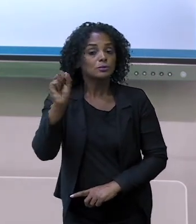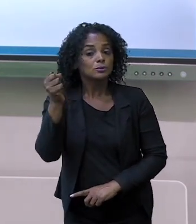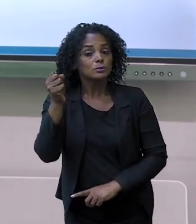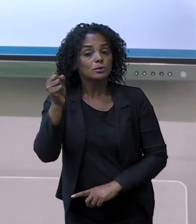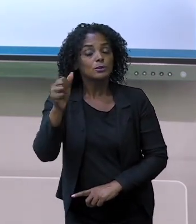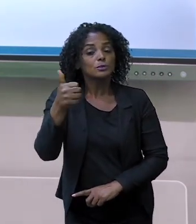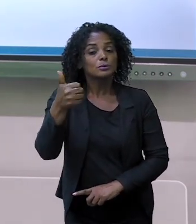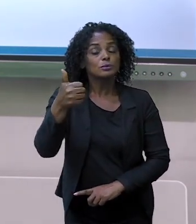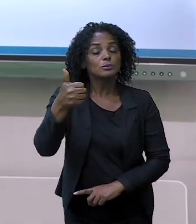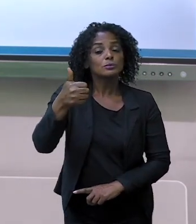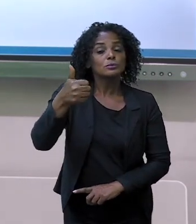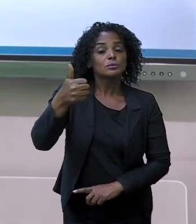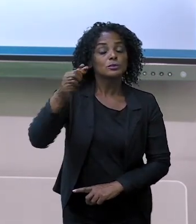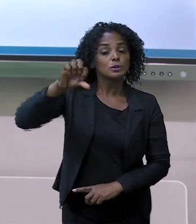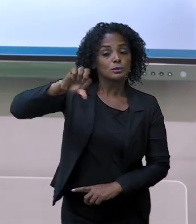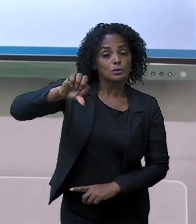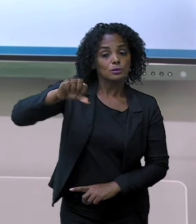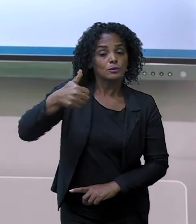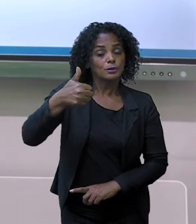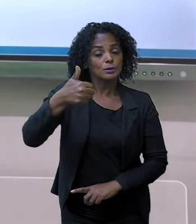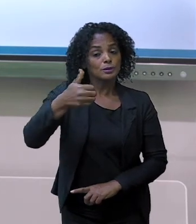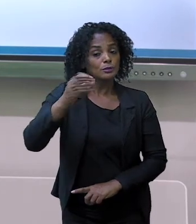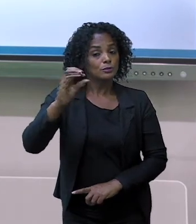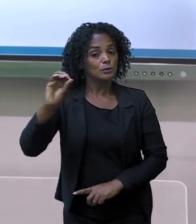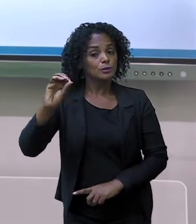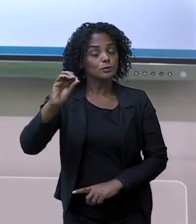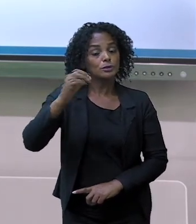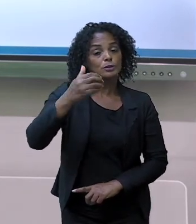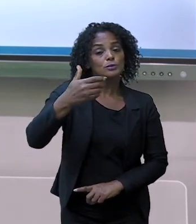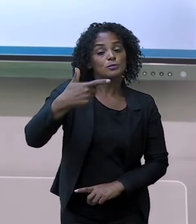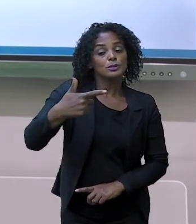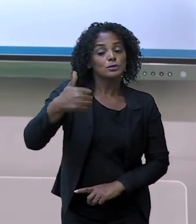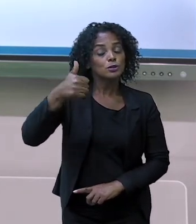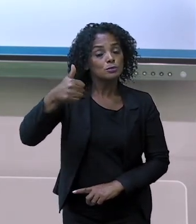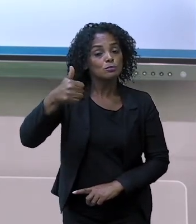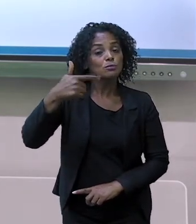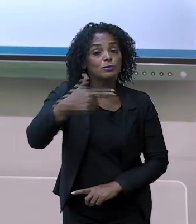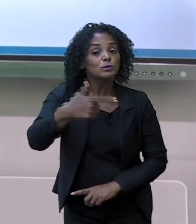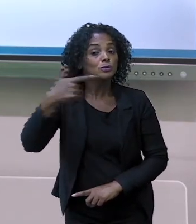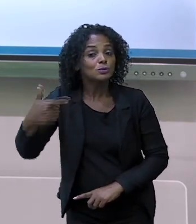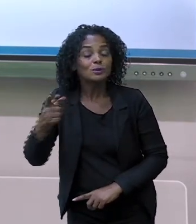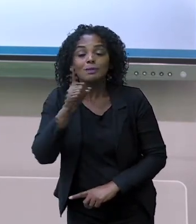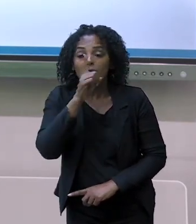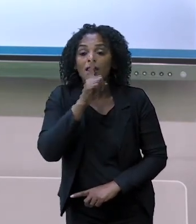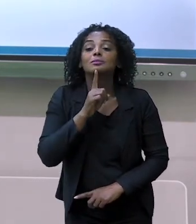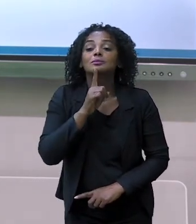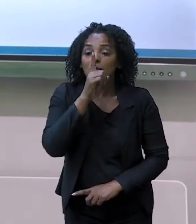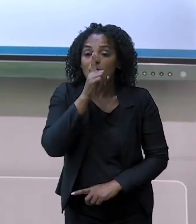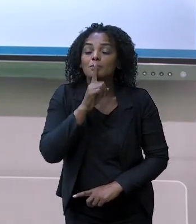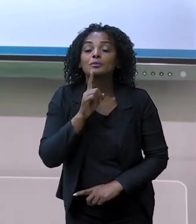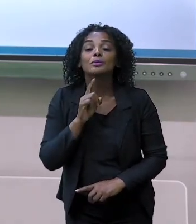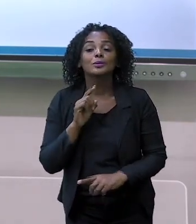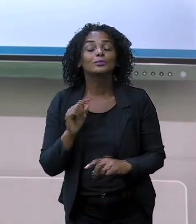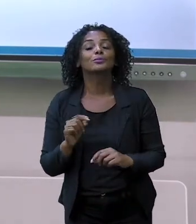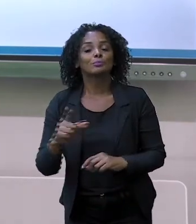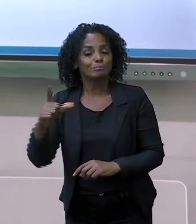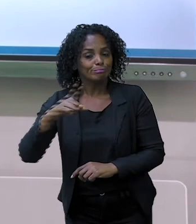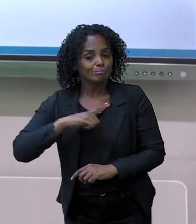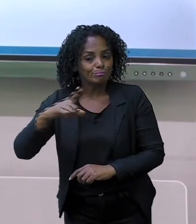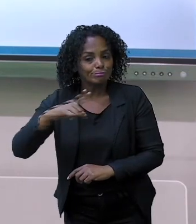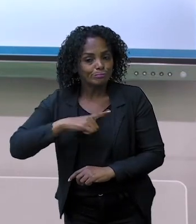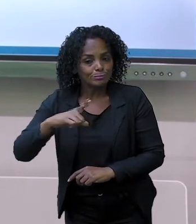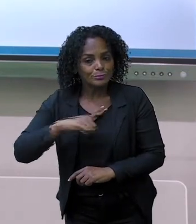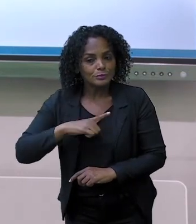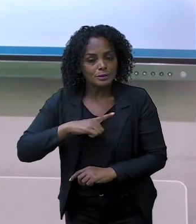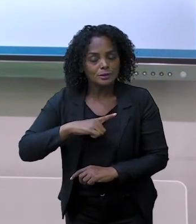dois. Então, está falando que eu tenho o quê? Vinte e dois pirulitos. Olha aqui, vinte e dois. E